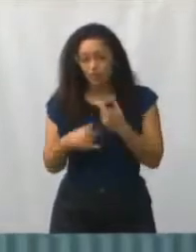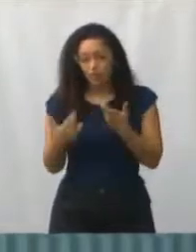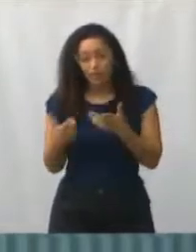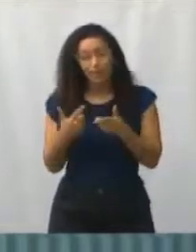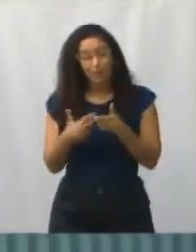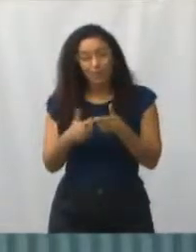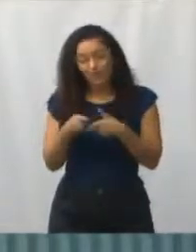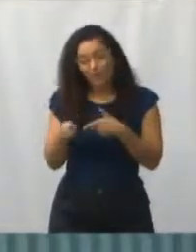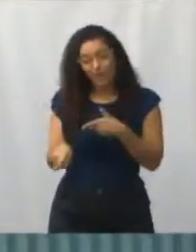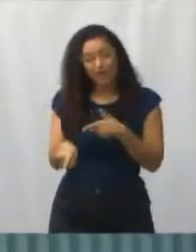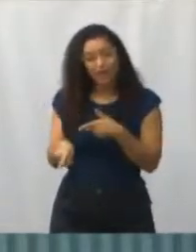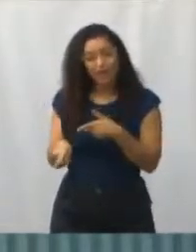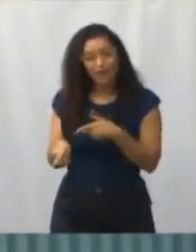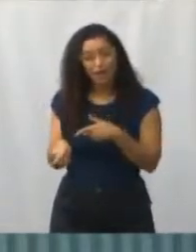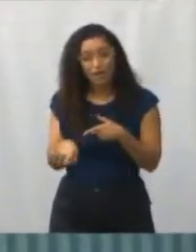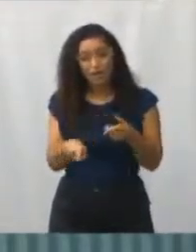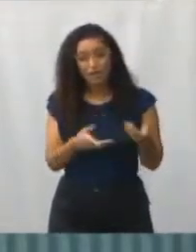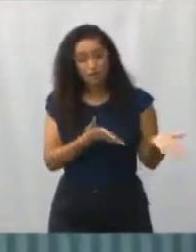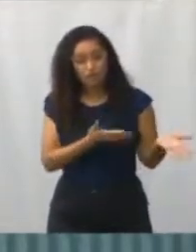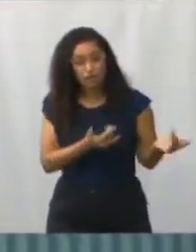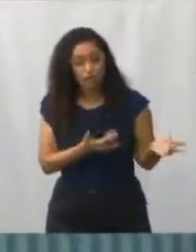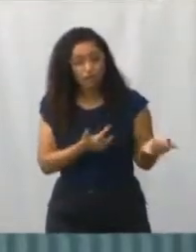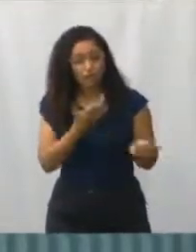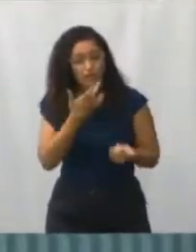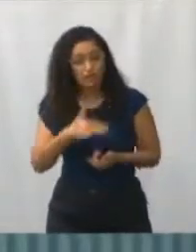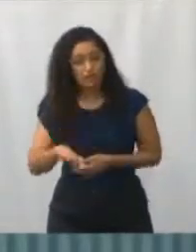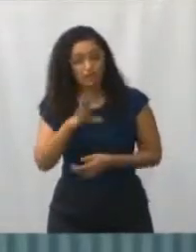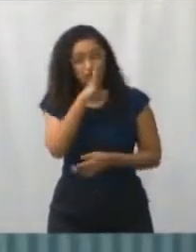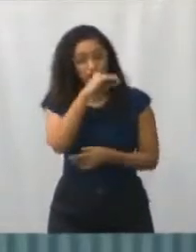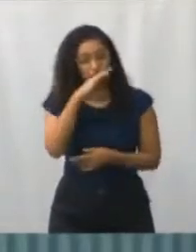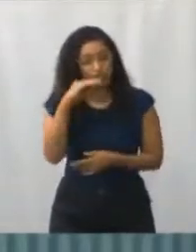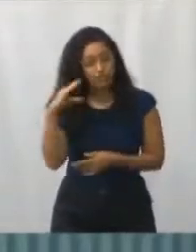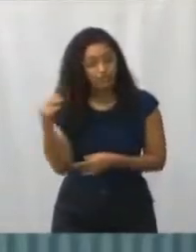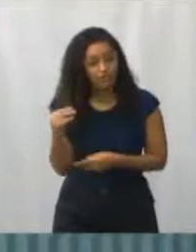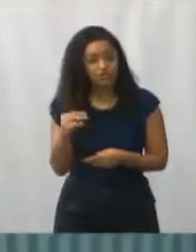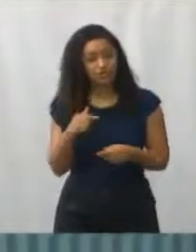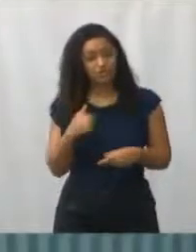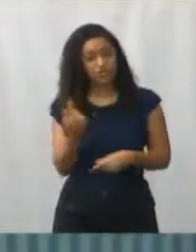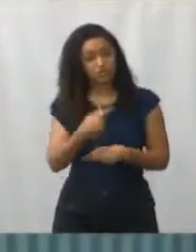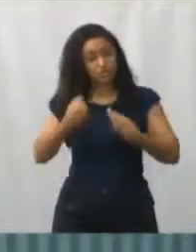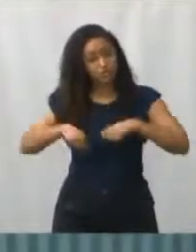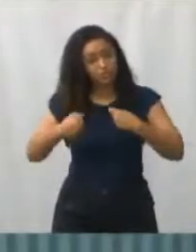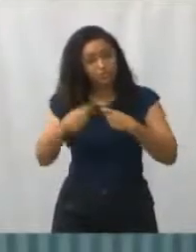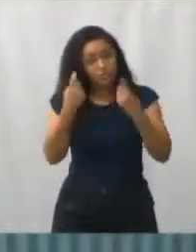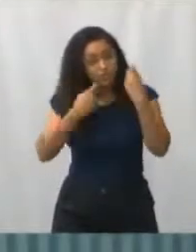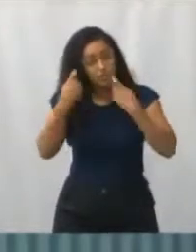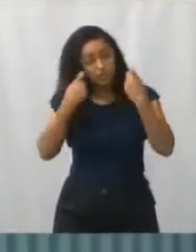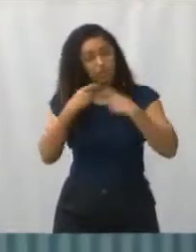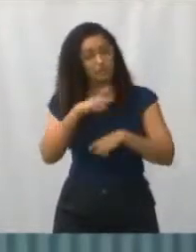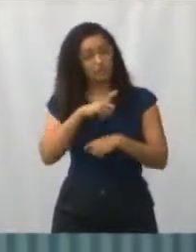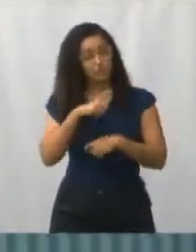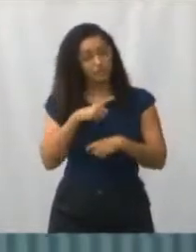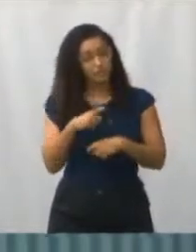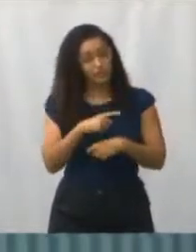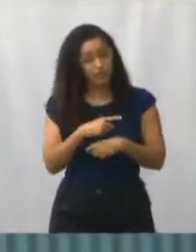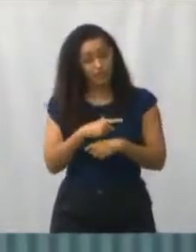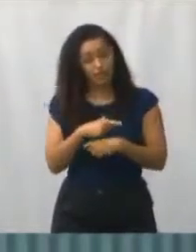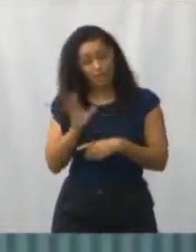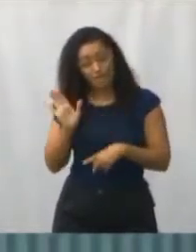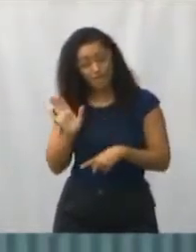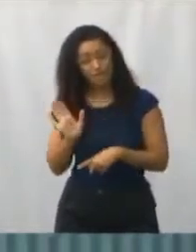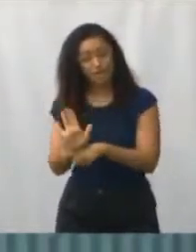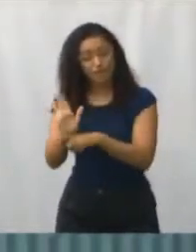geração com amor no coração, com a condição mínima de vida e isso fará com que a